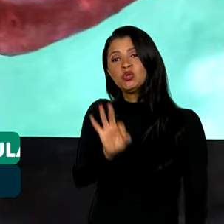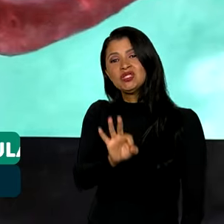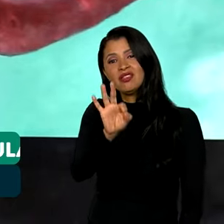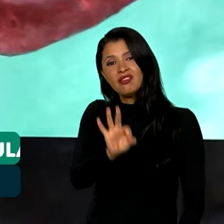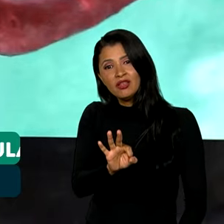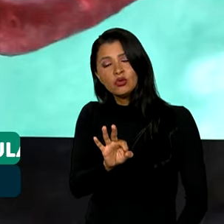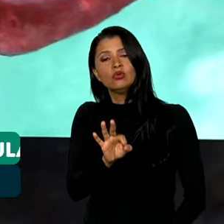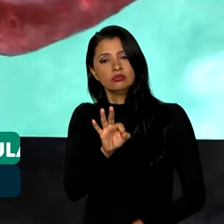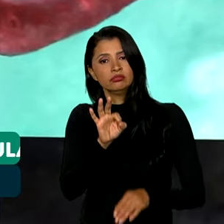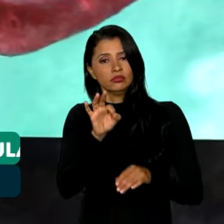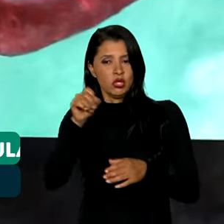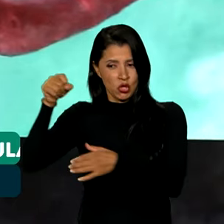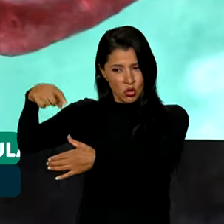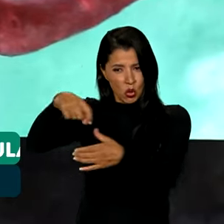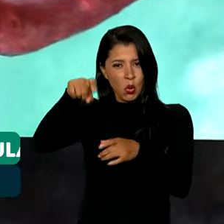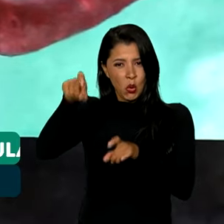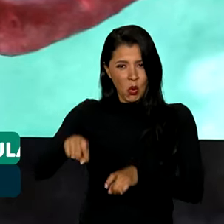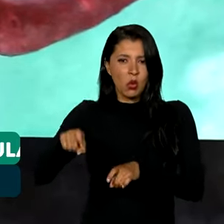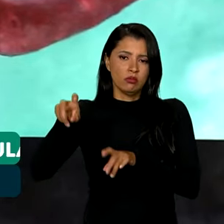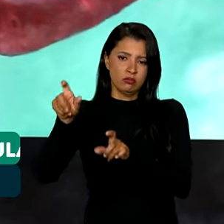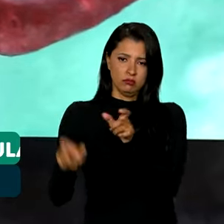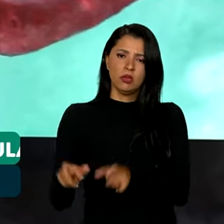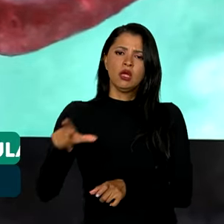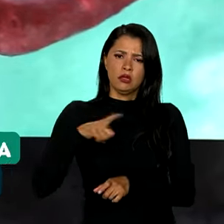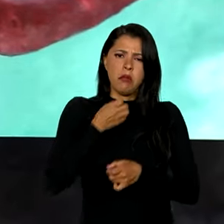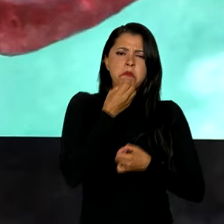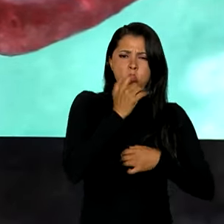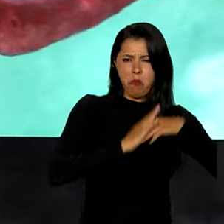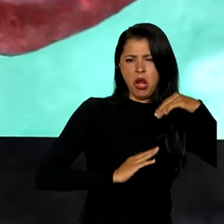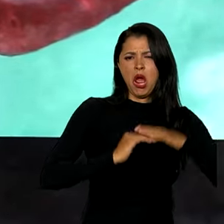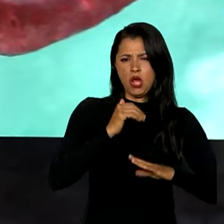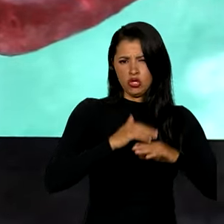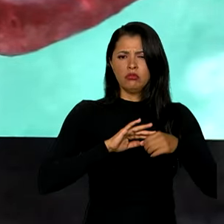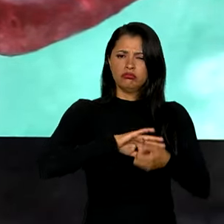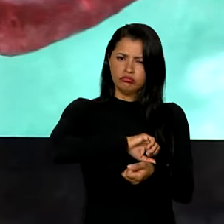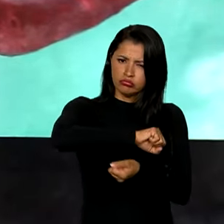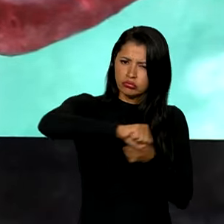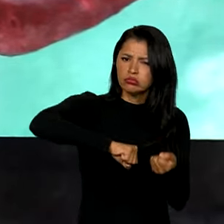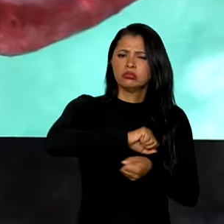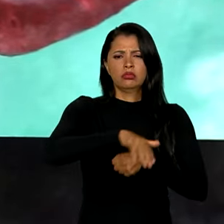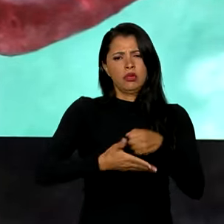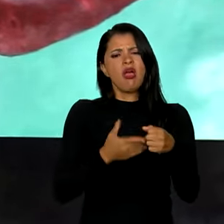dos produtores brasileiros têm boas práticas de sustentabilidade. Isso é uma referência para o mundo. Obrigado. Obrigado.